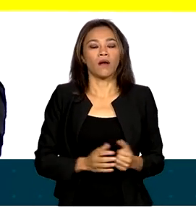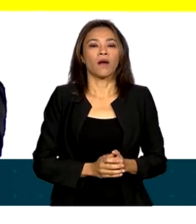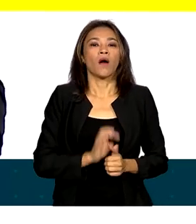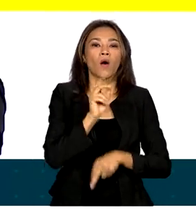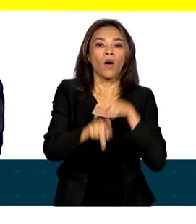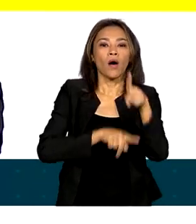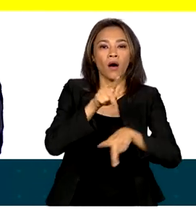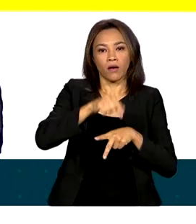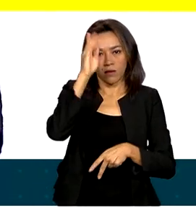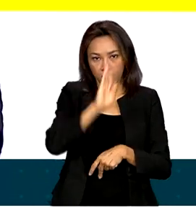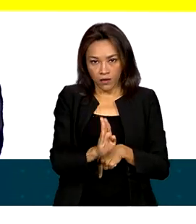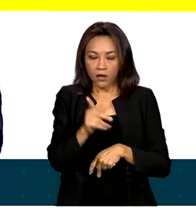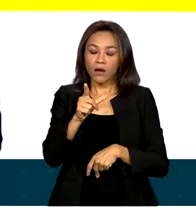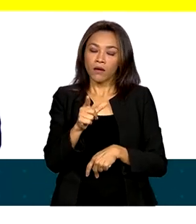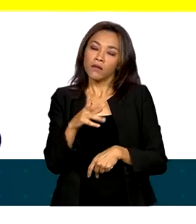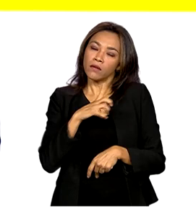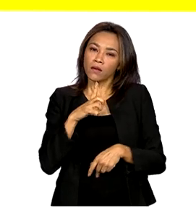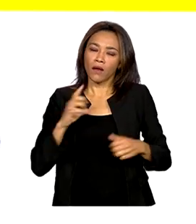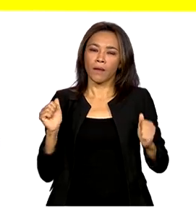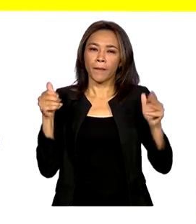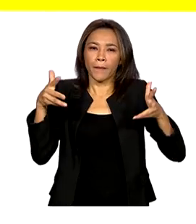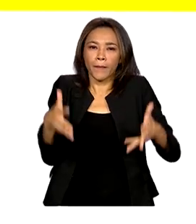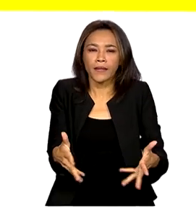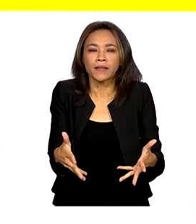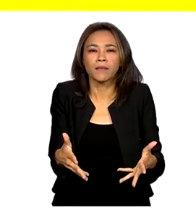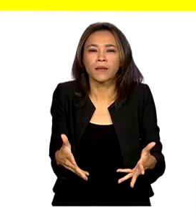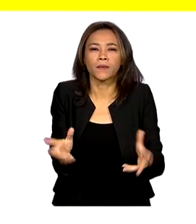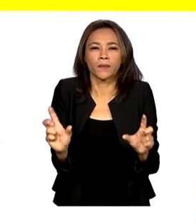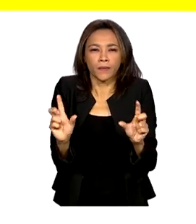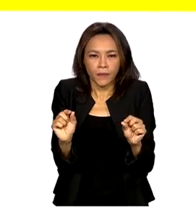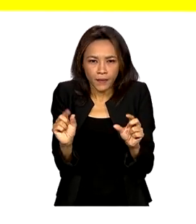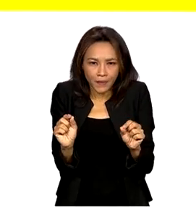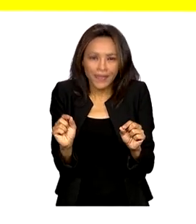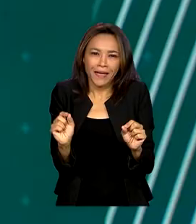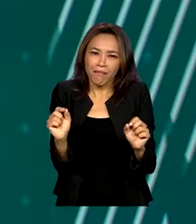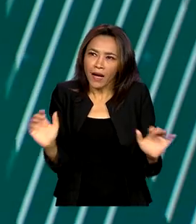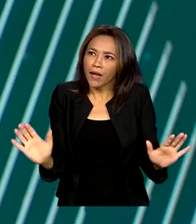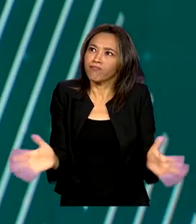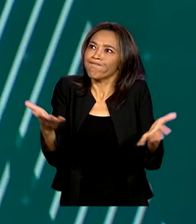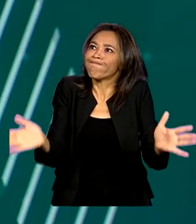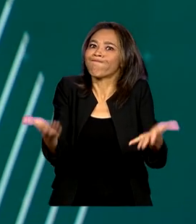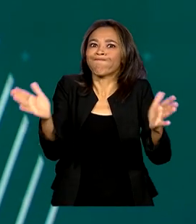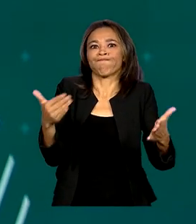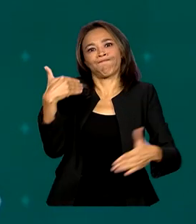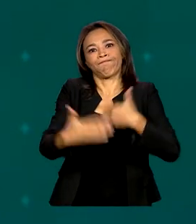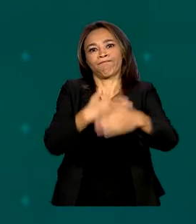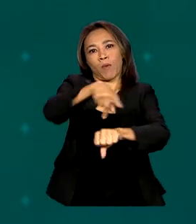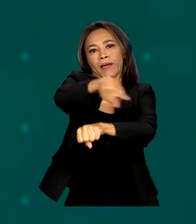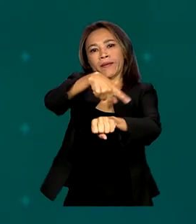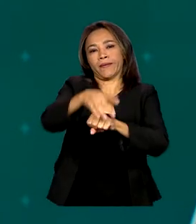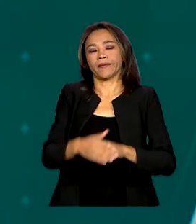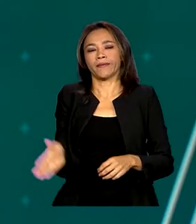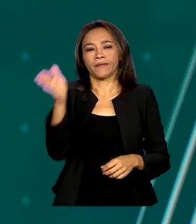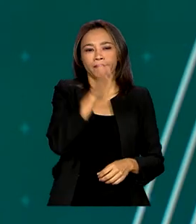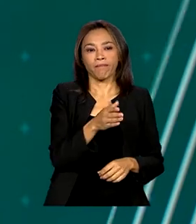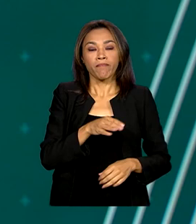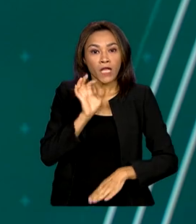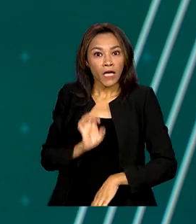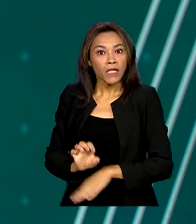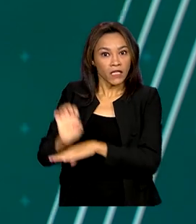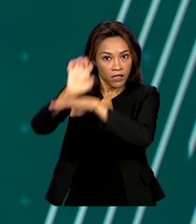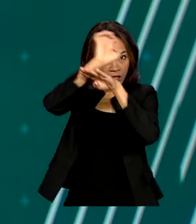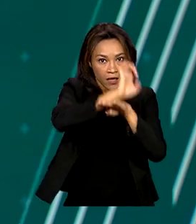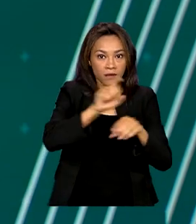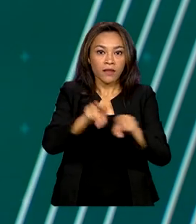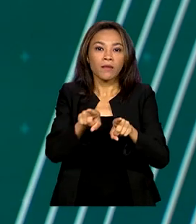está participando da reconstrução desse país. Estados e municípios vão